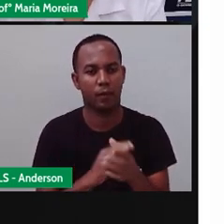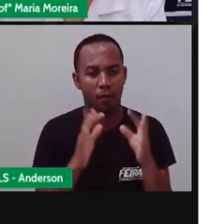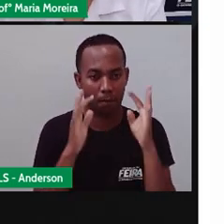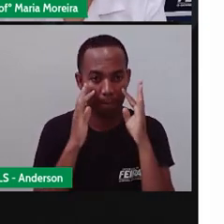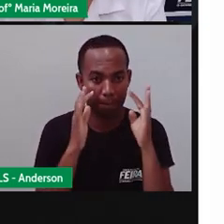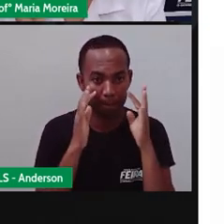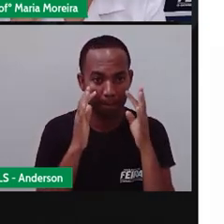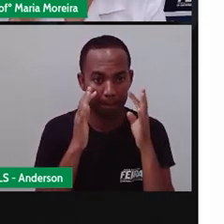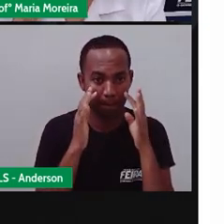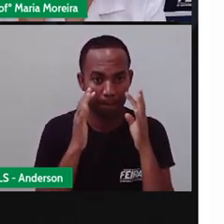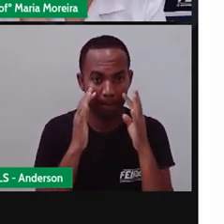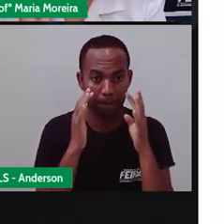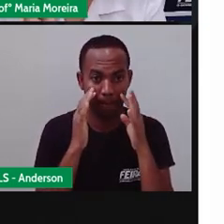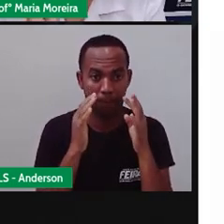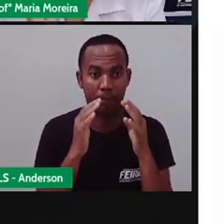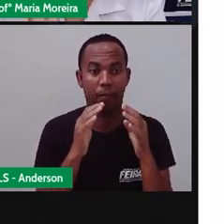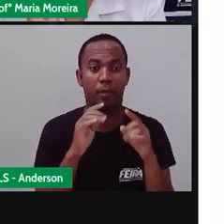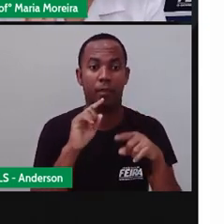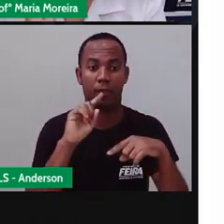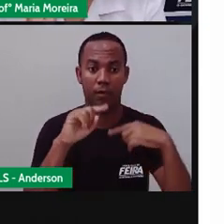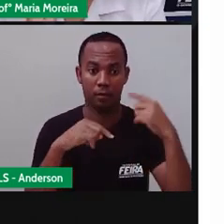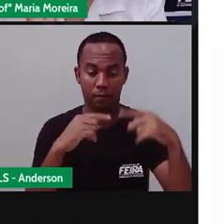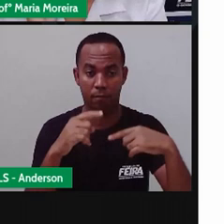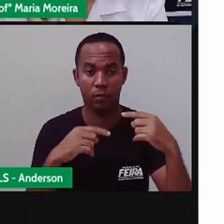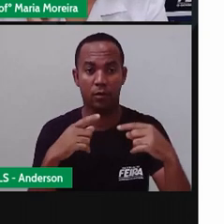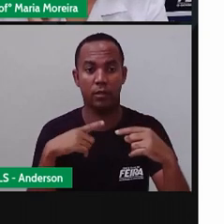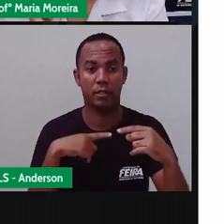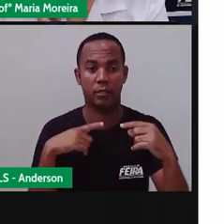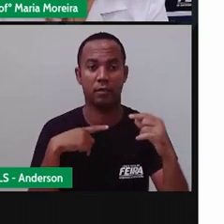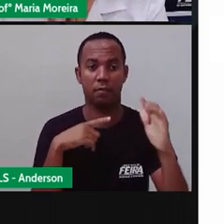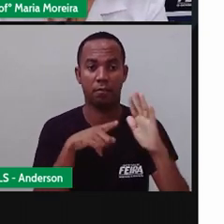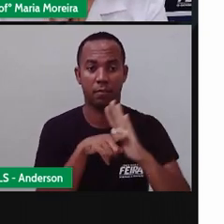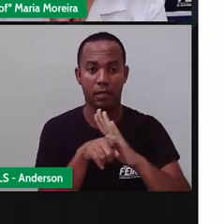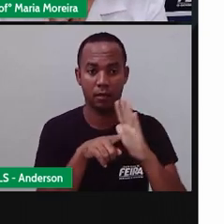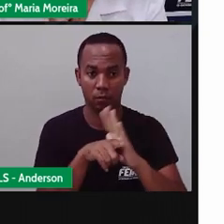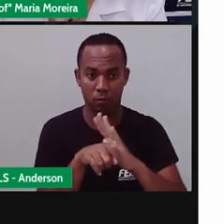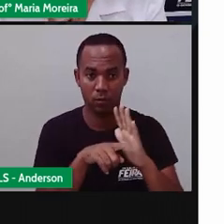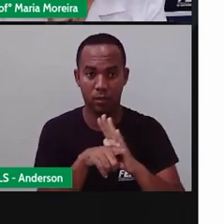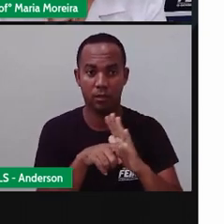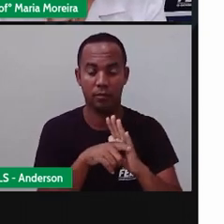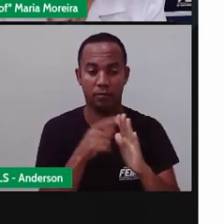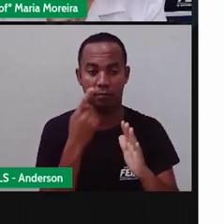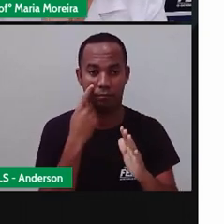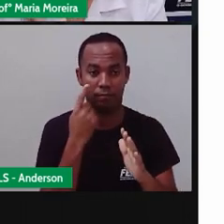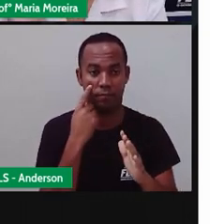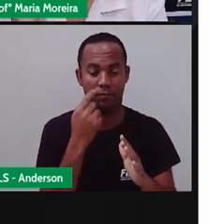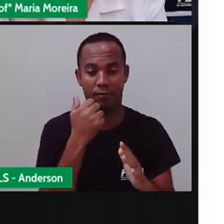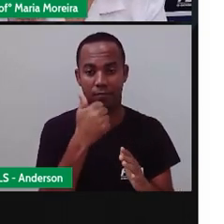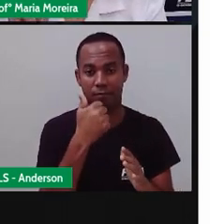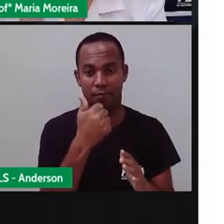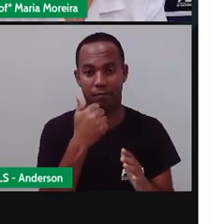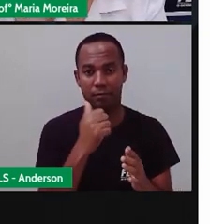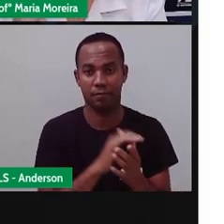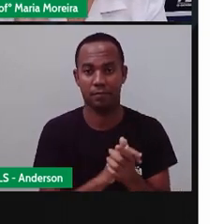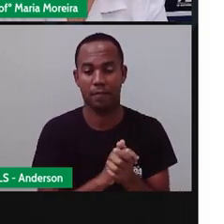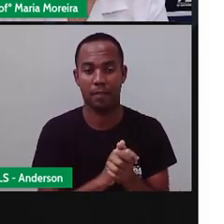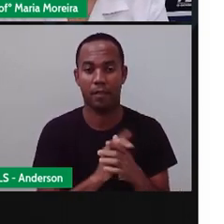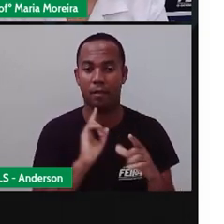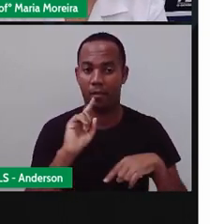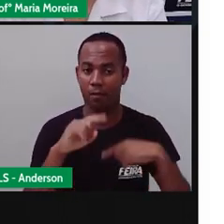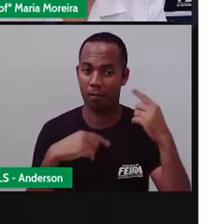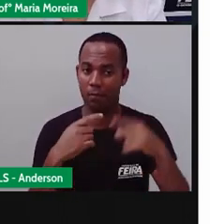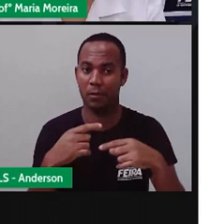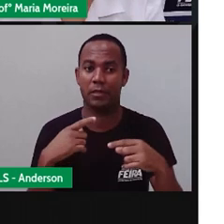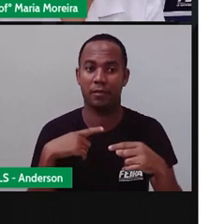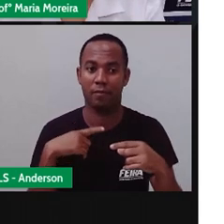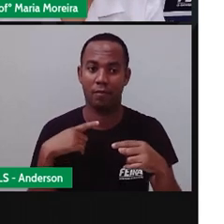bastante atenção, porque logo depois, em aquelas perguntinhas, ouviu, né, Anderson? Prestar atenção, porque depois vem